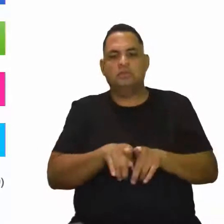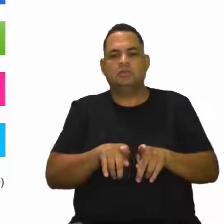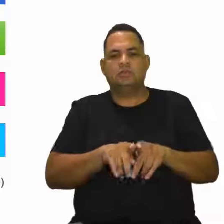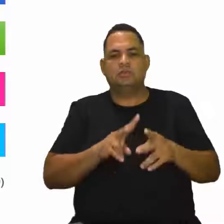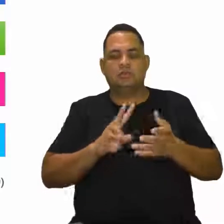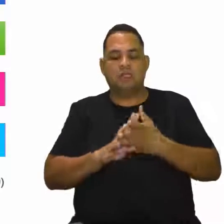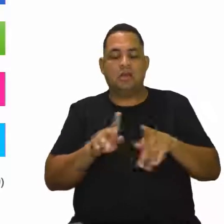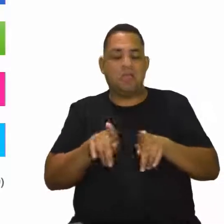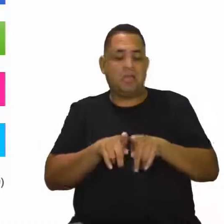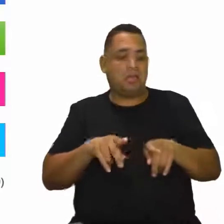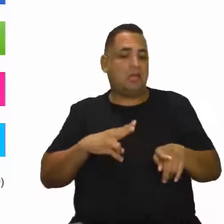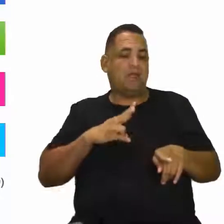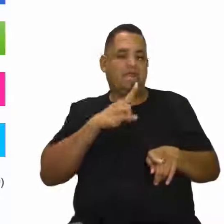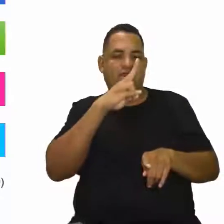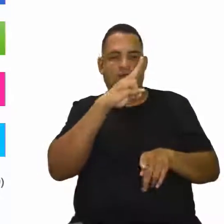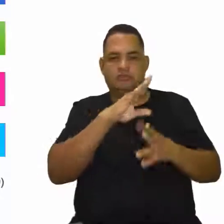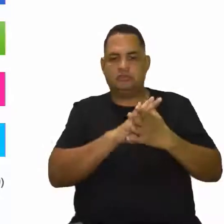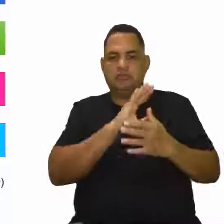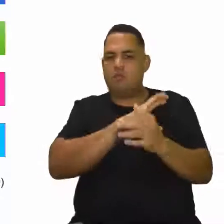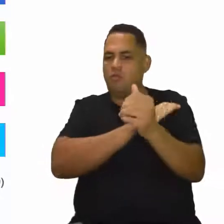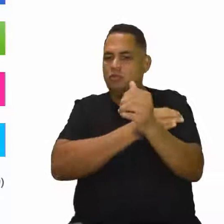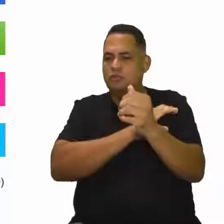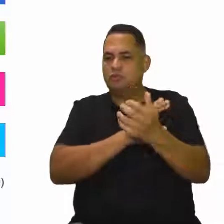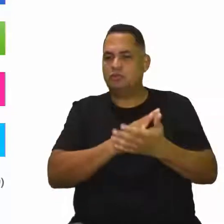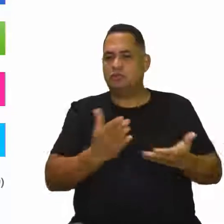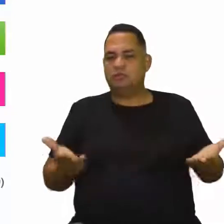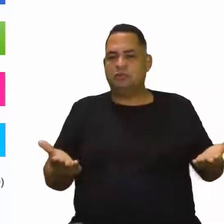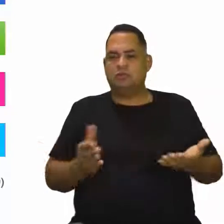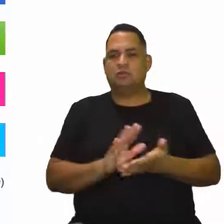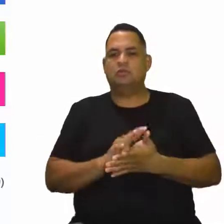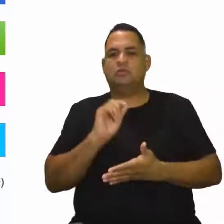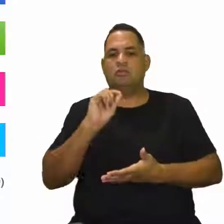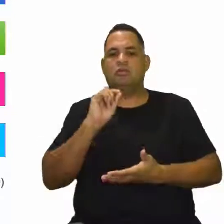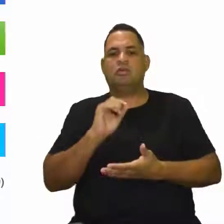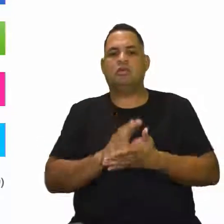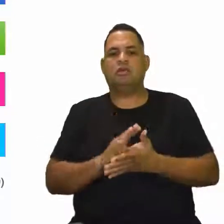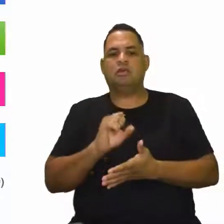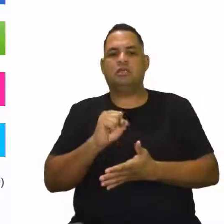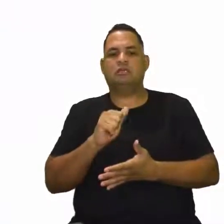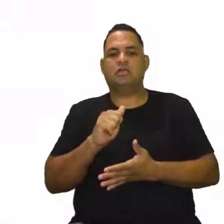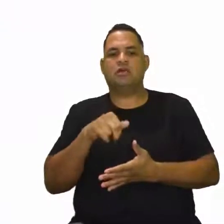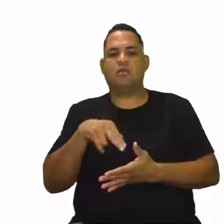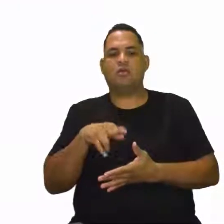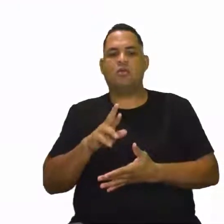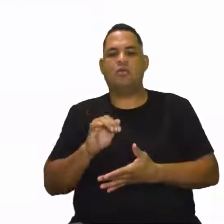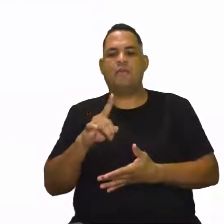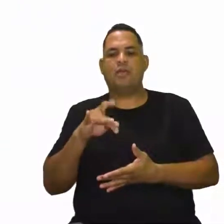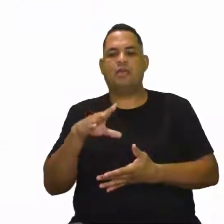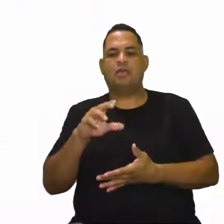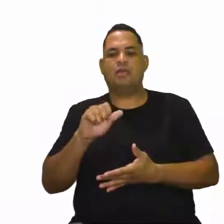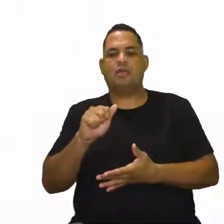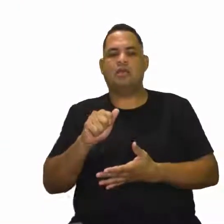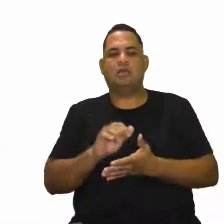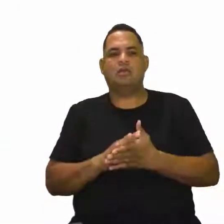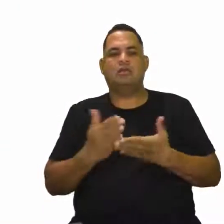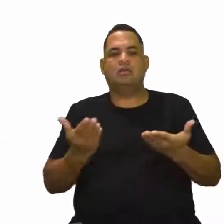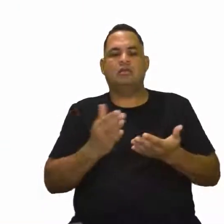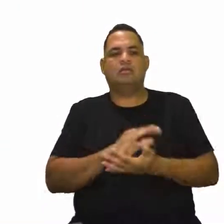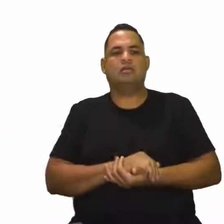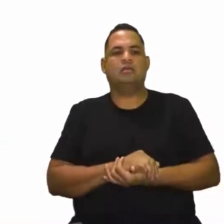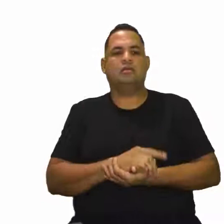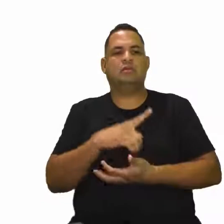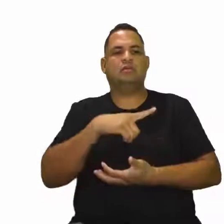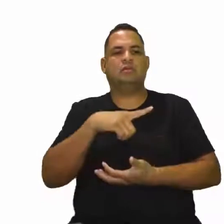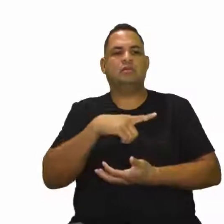consonância aí a força muscular. Então, vamos ver aí o que é essa sarcopenia. Então, como eu mencionei para vocês,